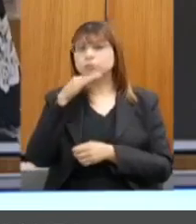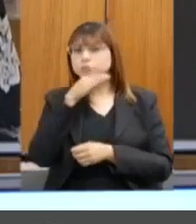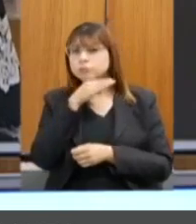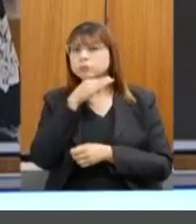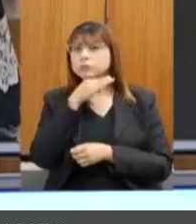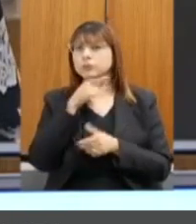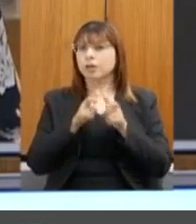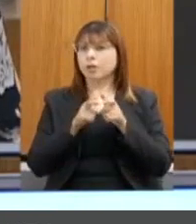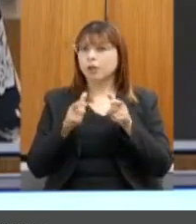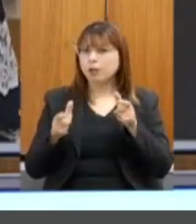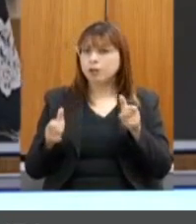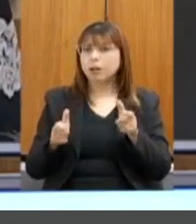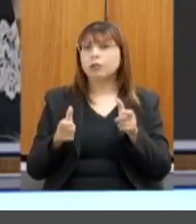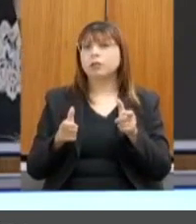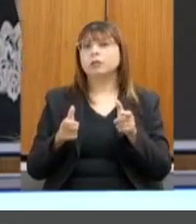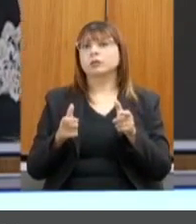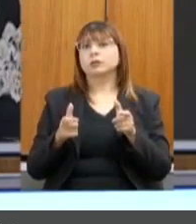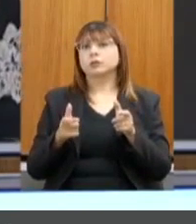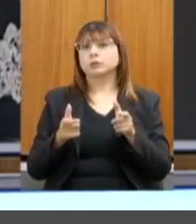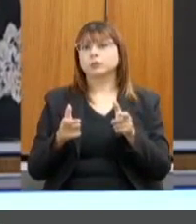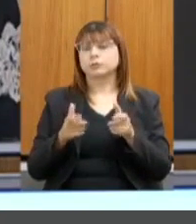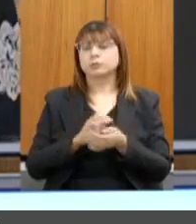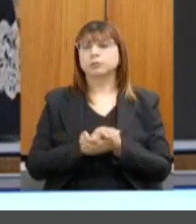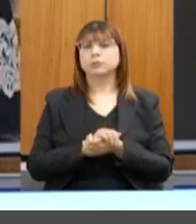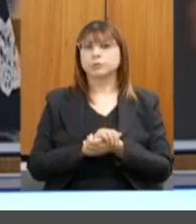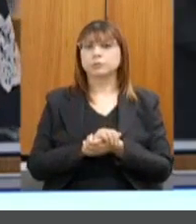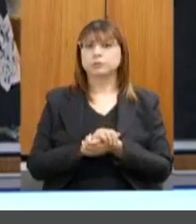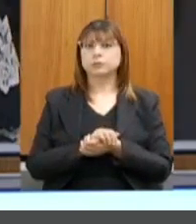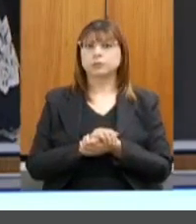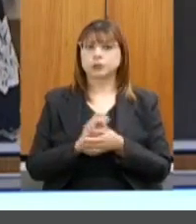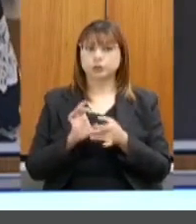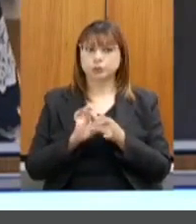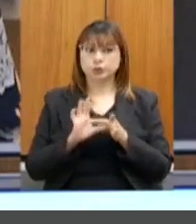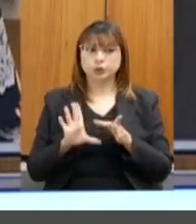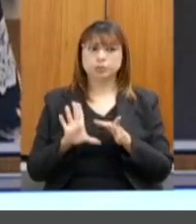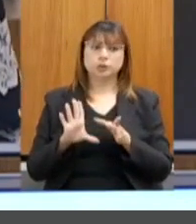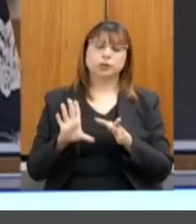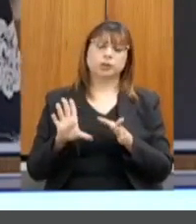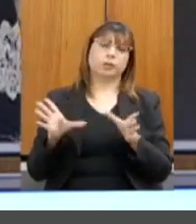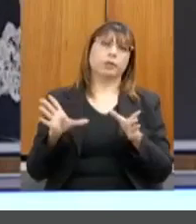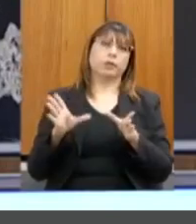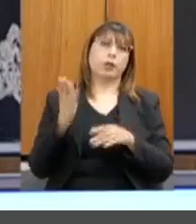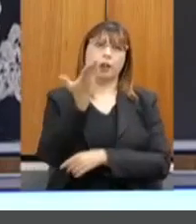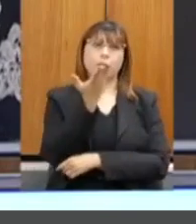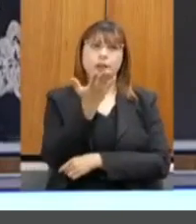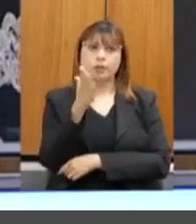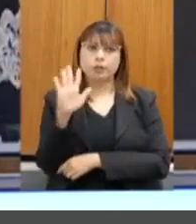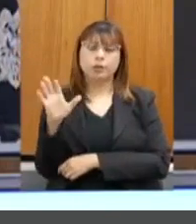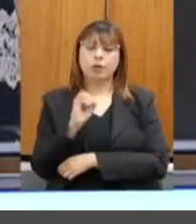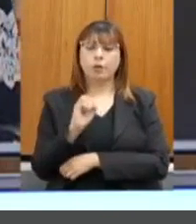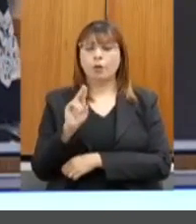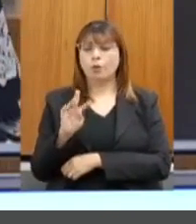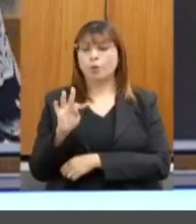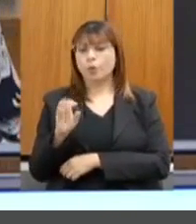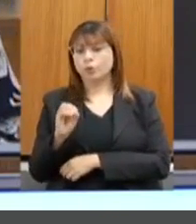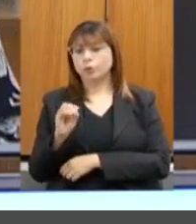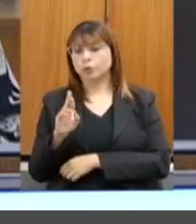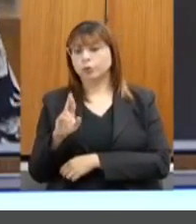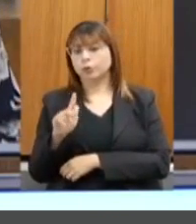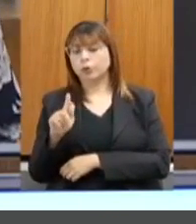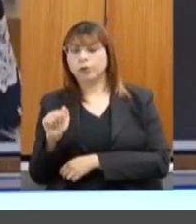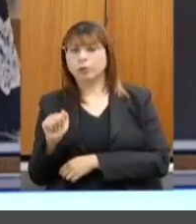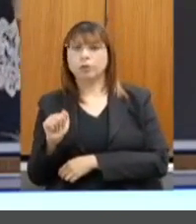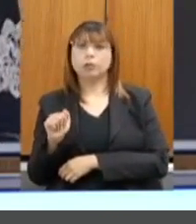aumento, um incremento de solicitações de atos autorizativos, seja licenciamento ambiental, outorga ou supressão de vegetação,